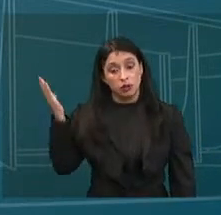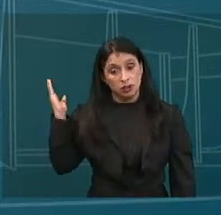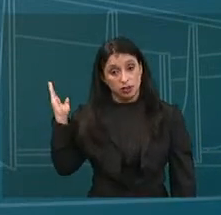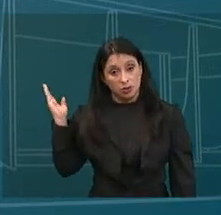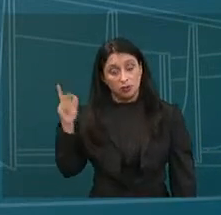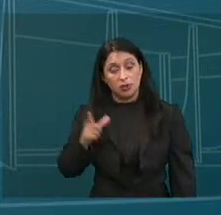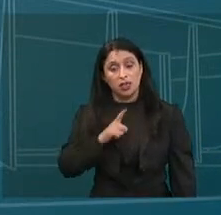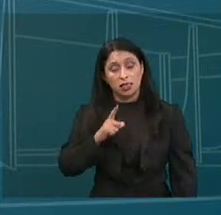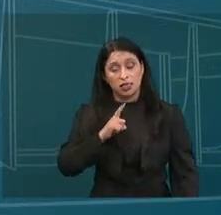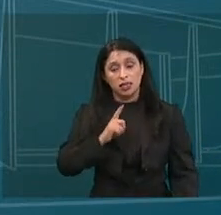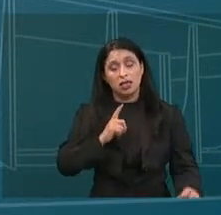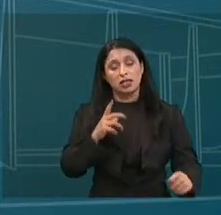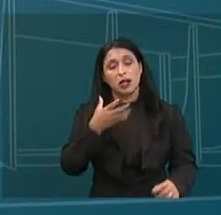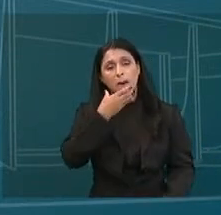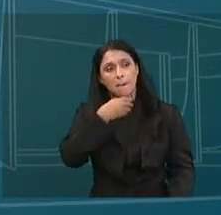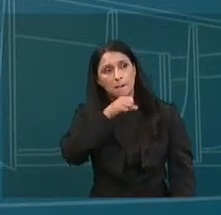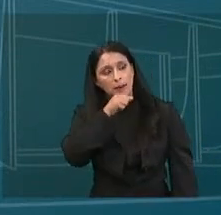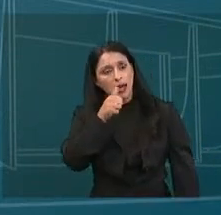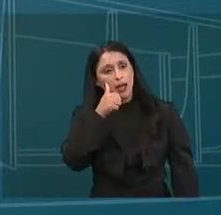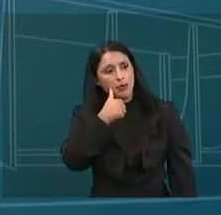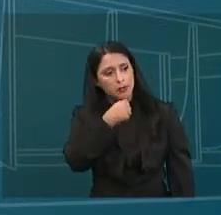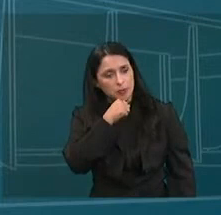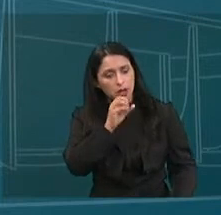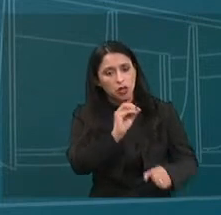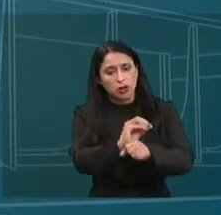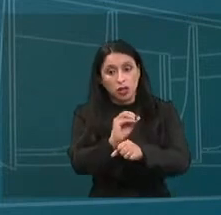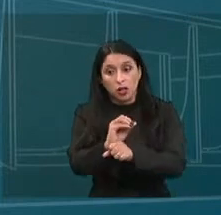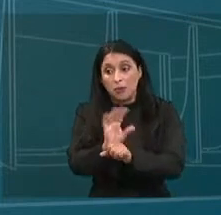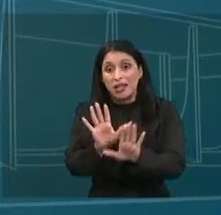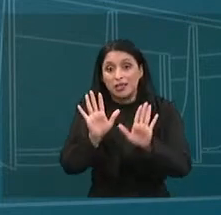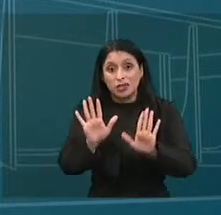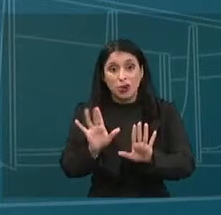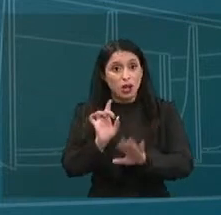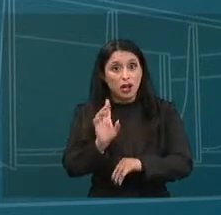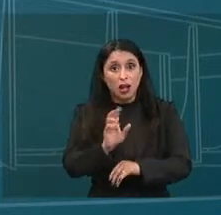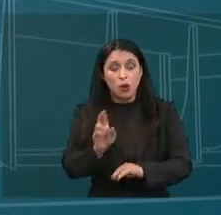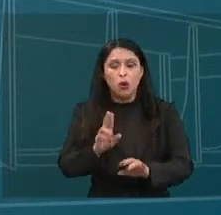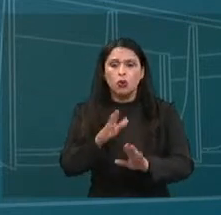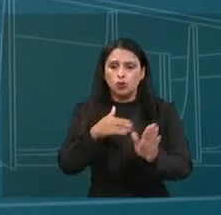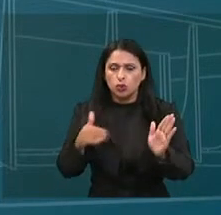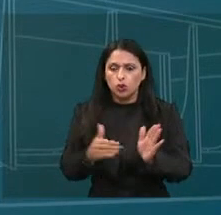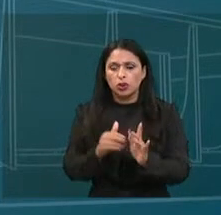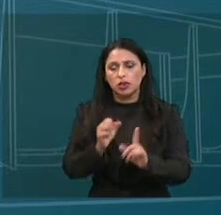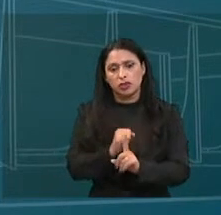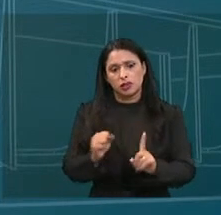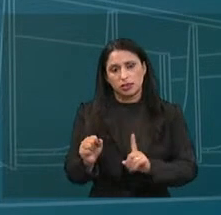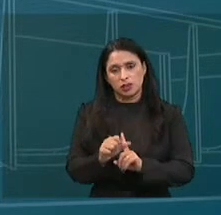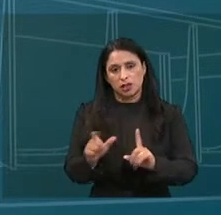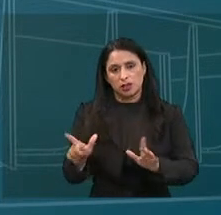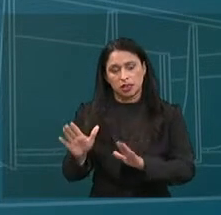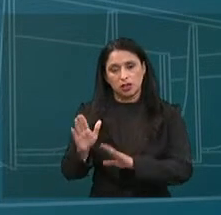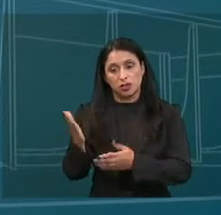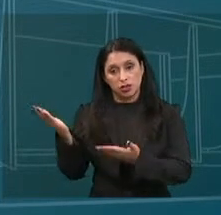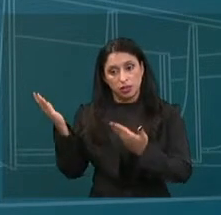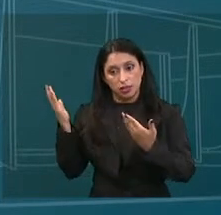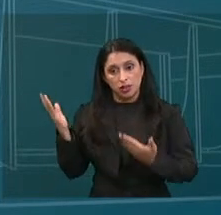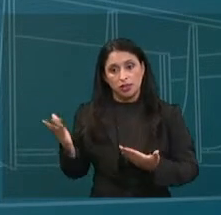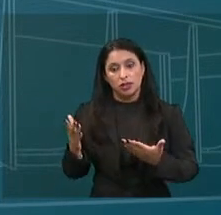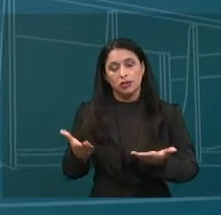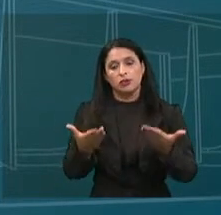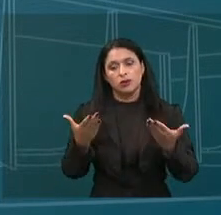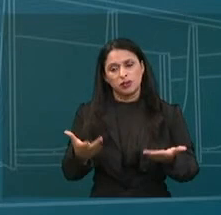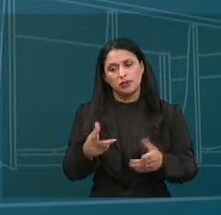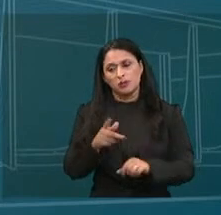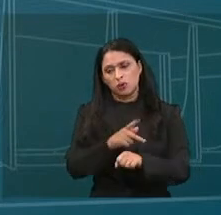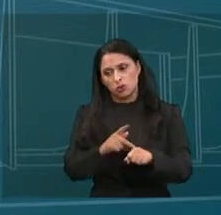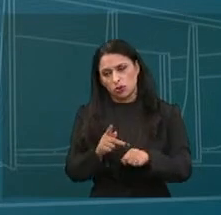mediação parental não são suficientes. É preciso que toda a sociedade faça a sua parte. Próximo, por favor. Notadamente, quando nós temos no